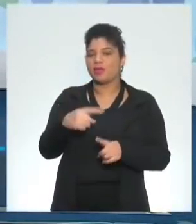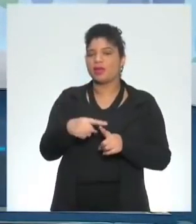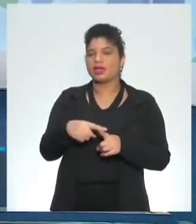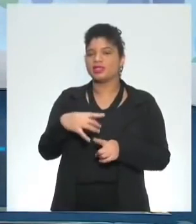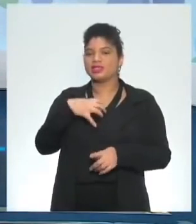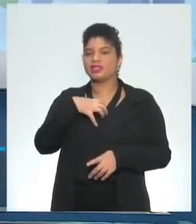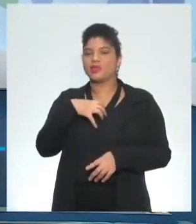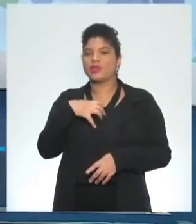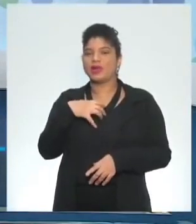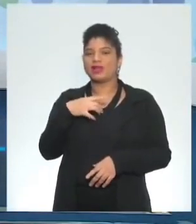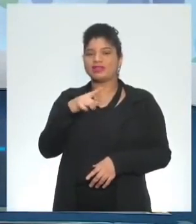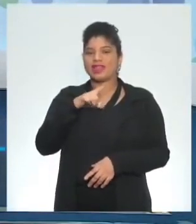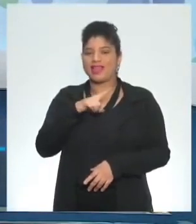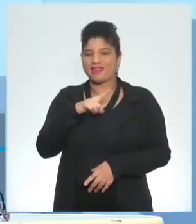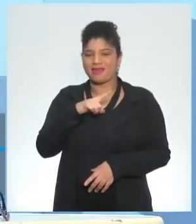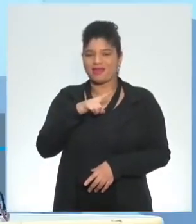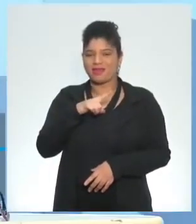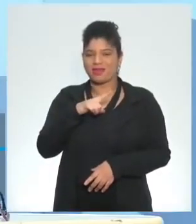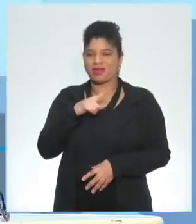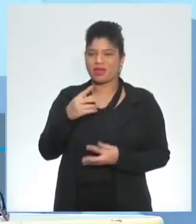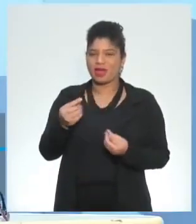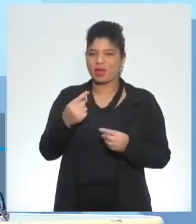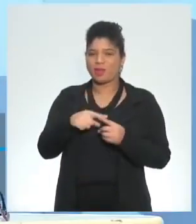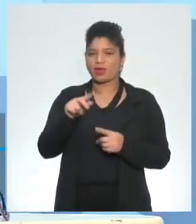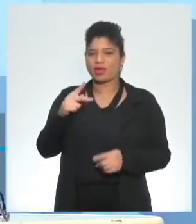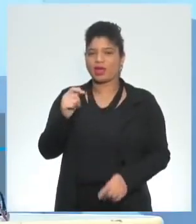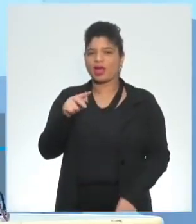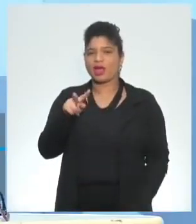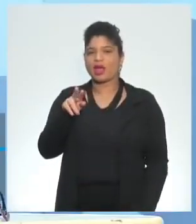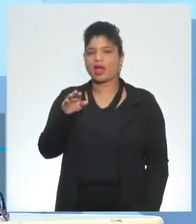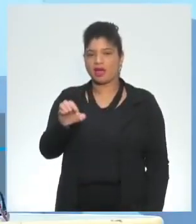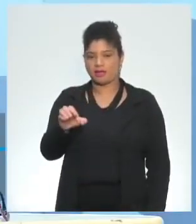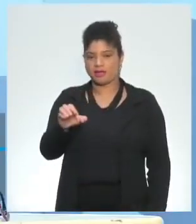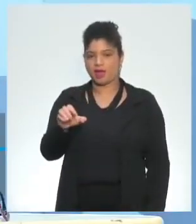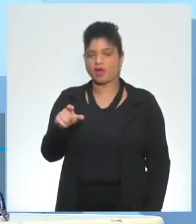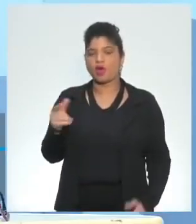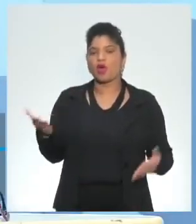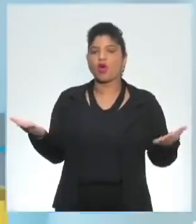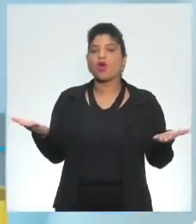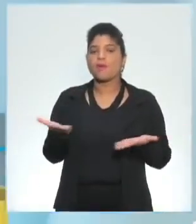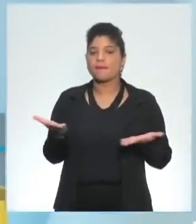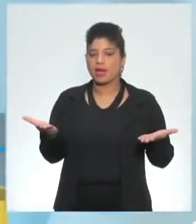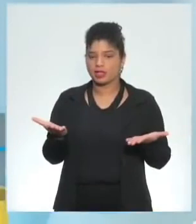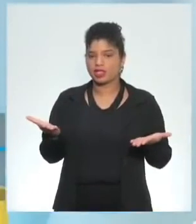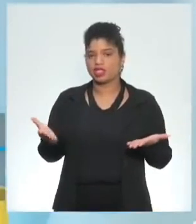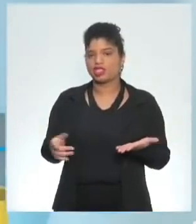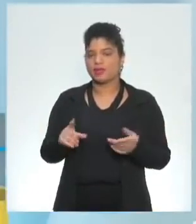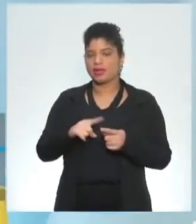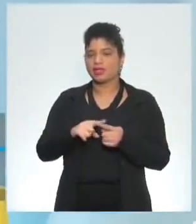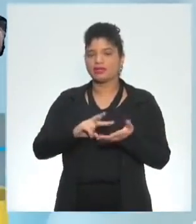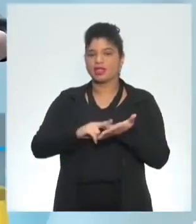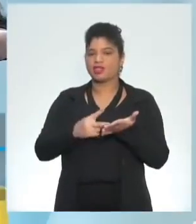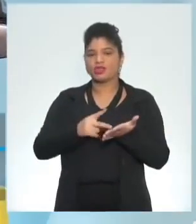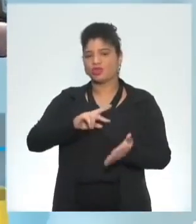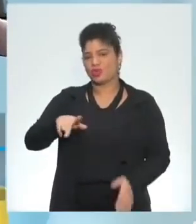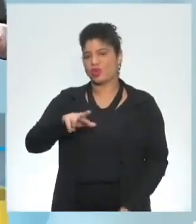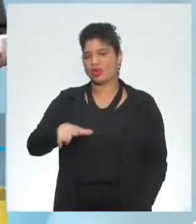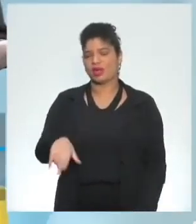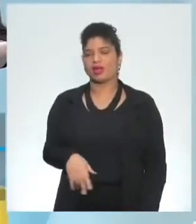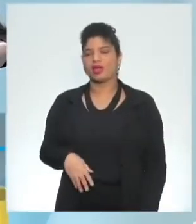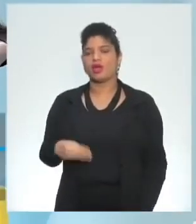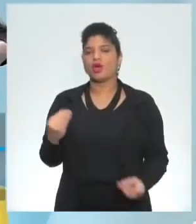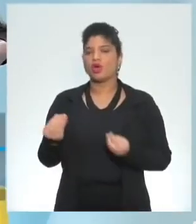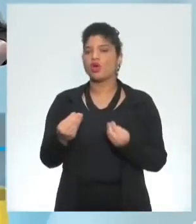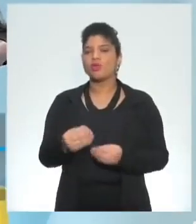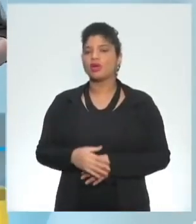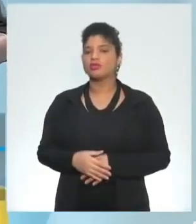porque acontece que o have quando a gente tá falando do present perfect normalmente ele não é traduzido e nesse caso a gente traduz